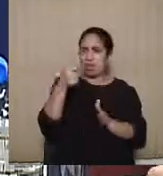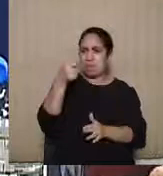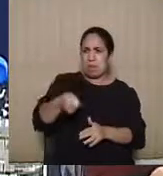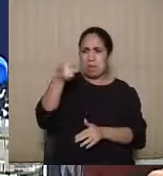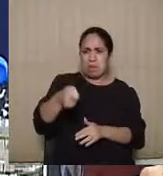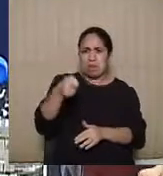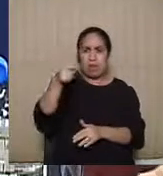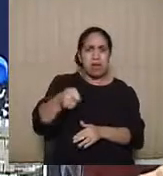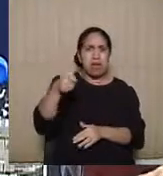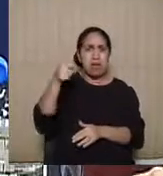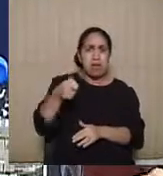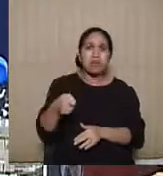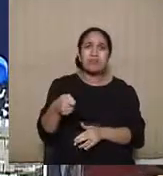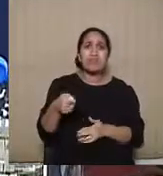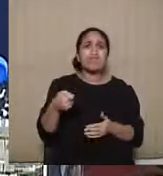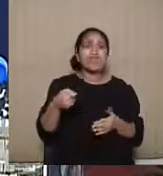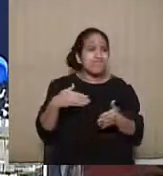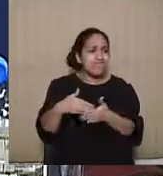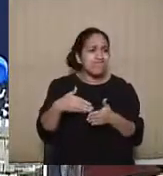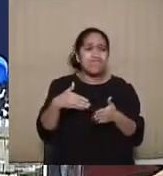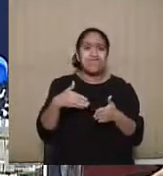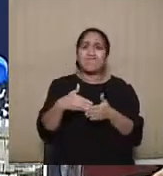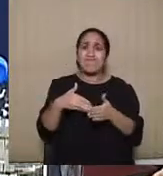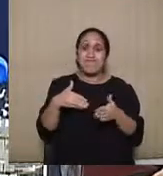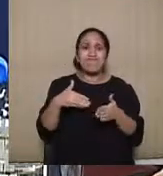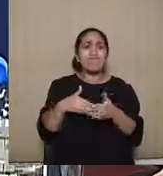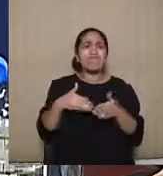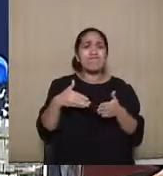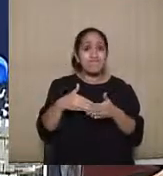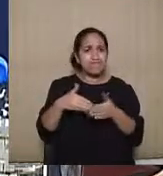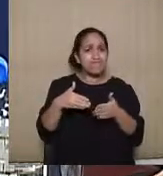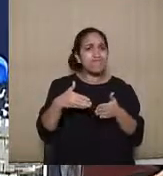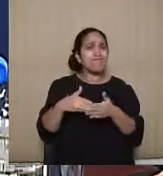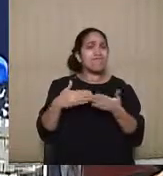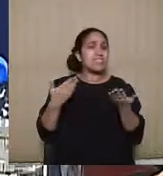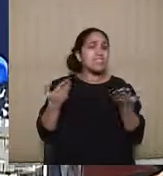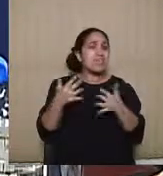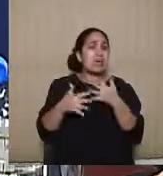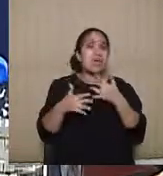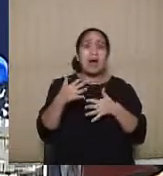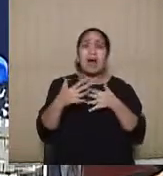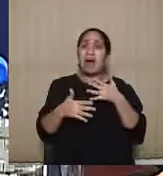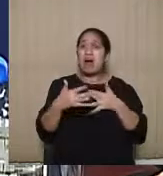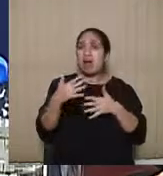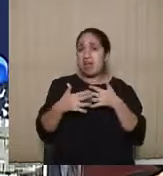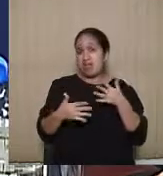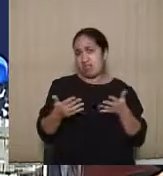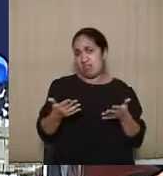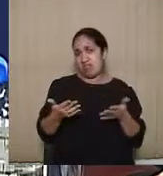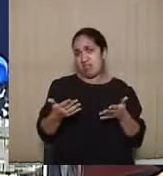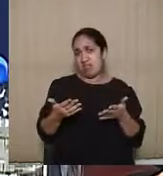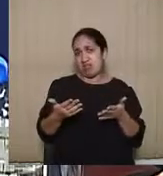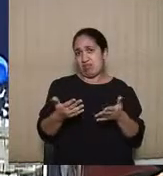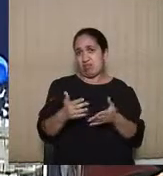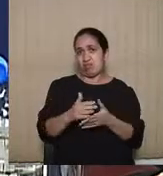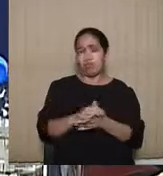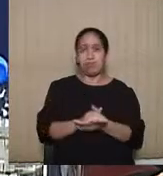restritivas que limita ou dificulta que o